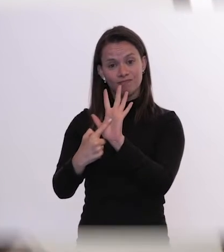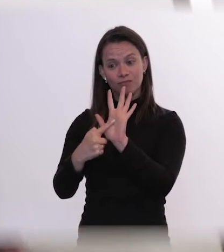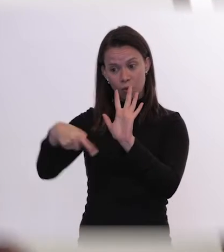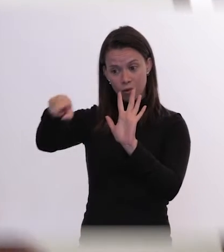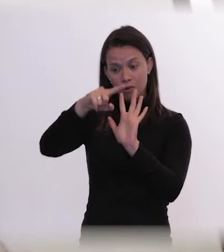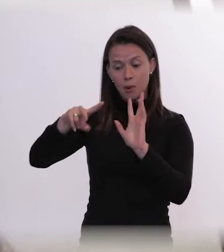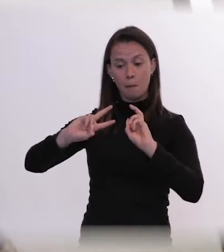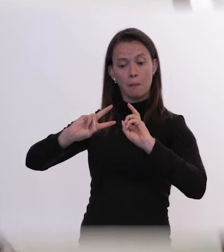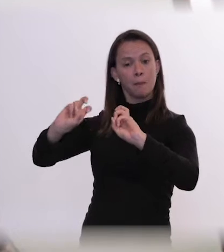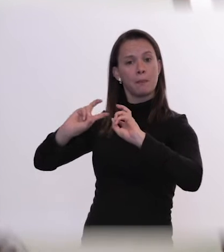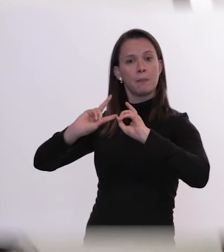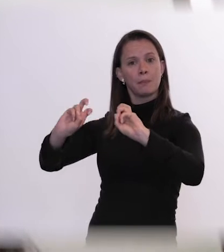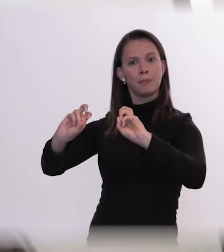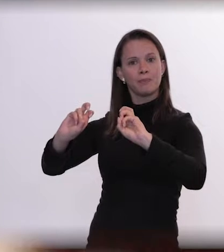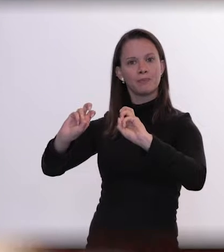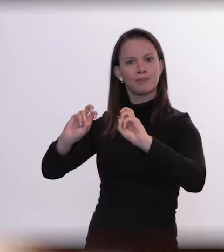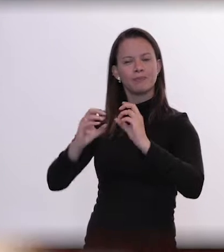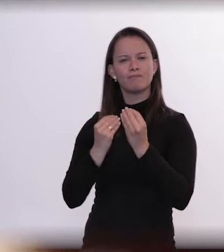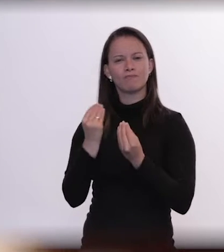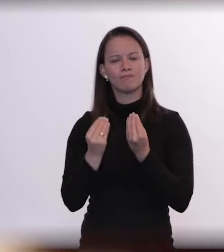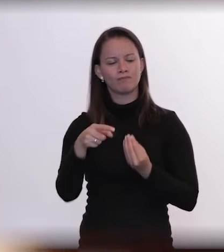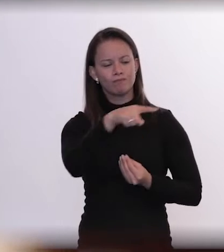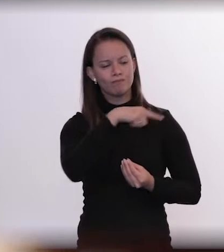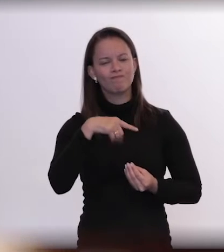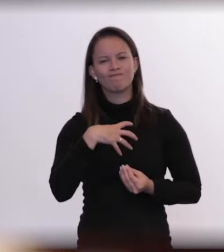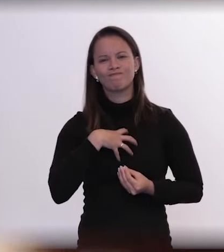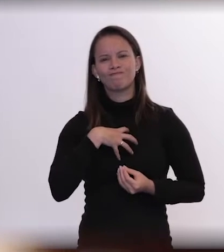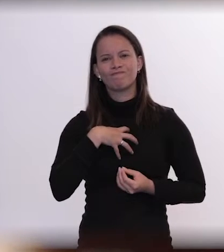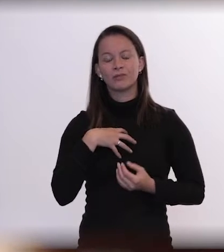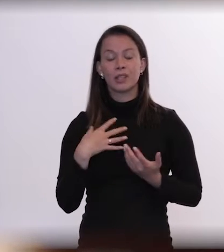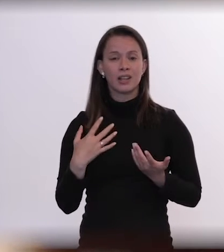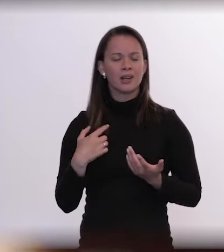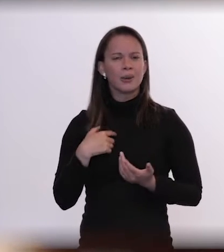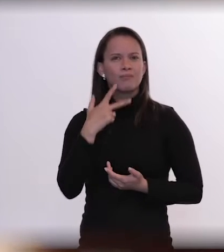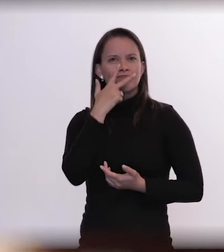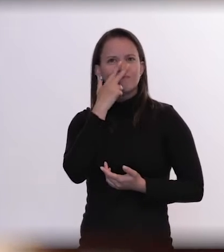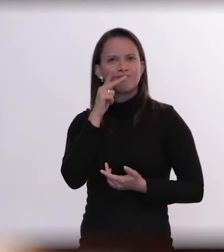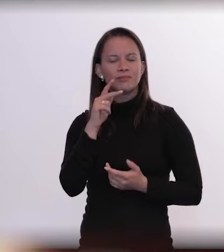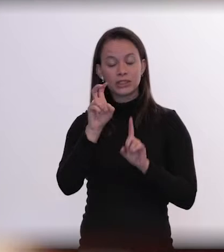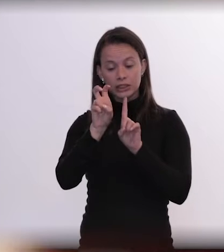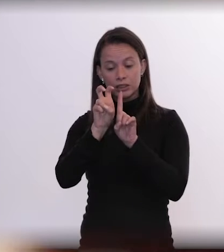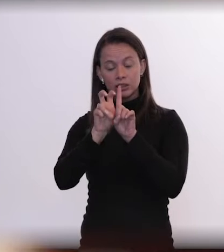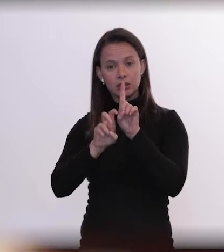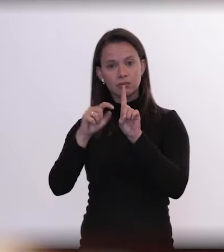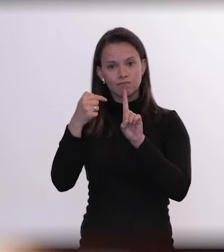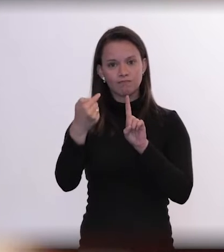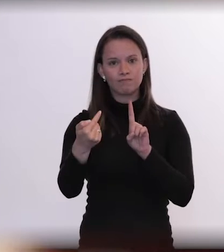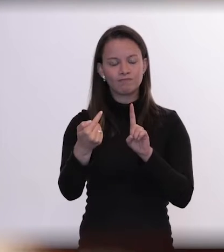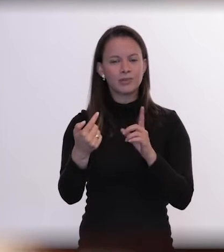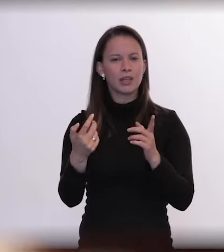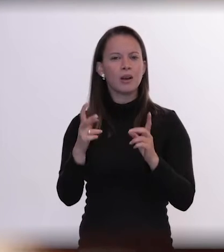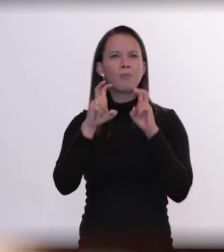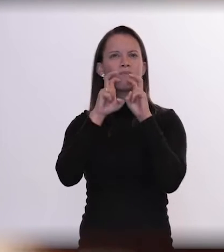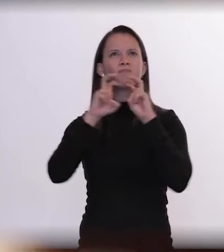percebem a situação que vocês estão deixando a juventude. Então, é isso que eu chego hoje, cinco meses depois. É um grito,